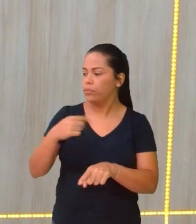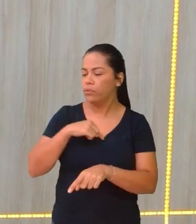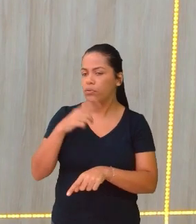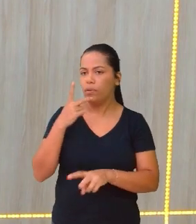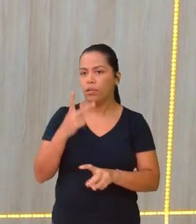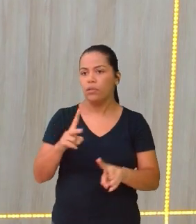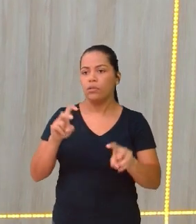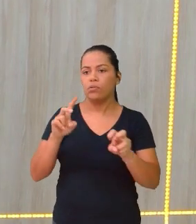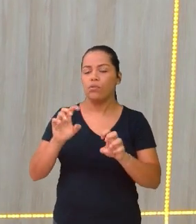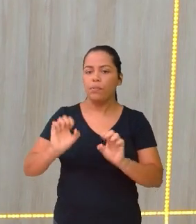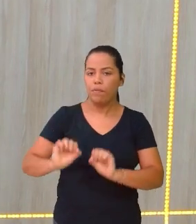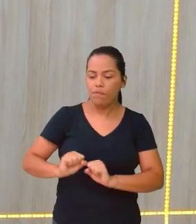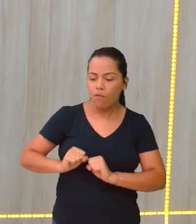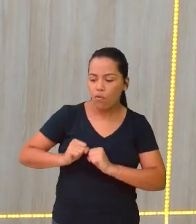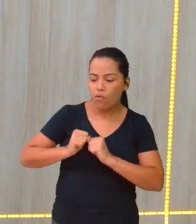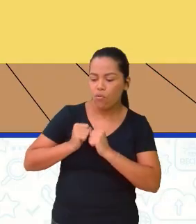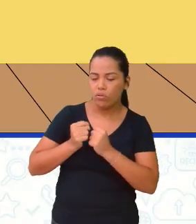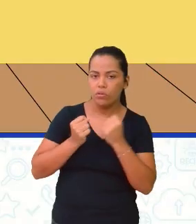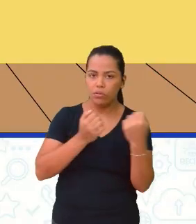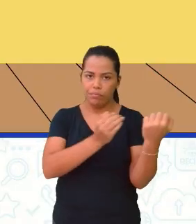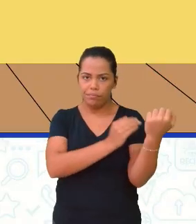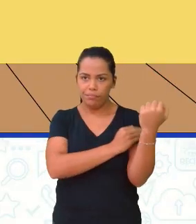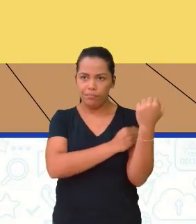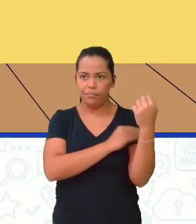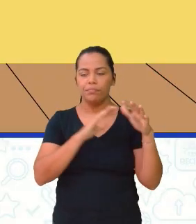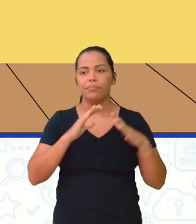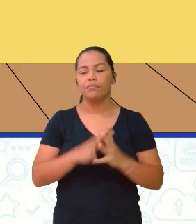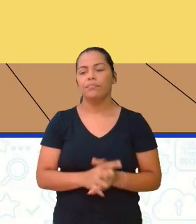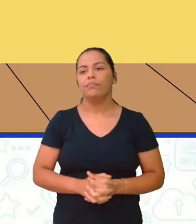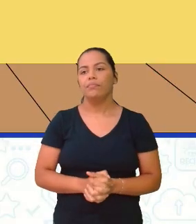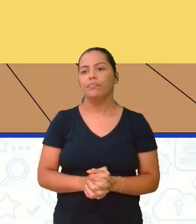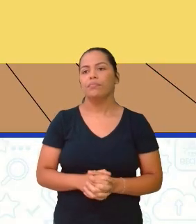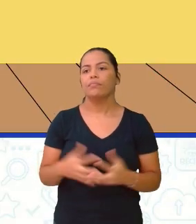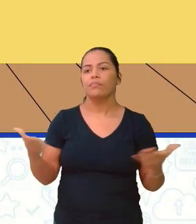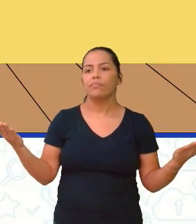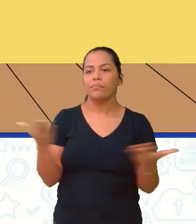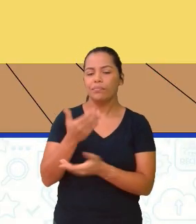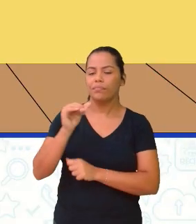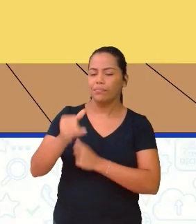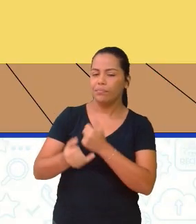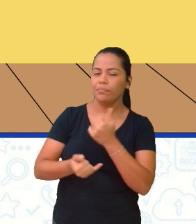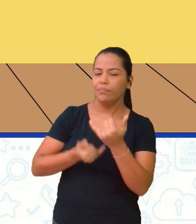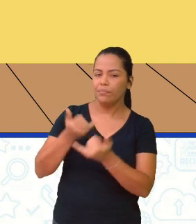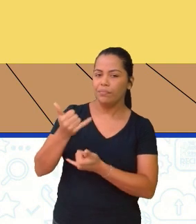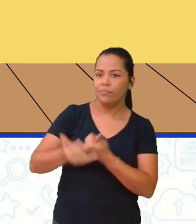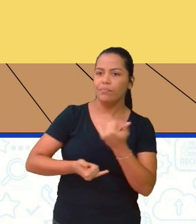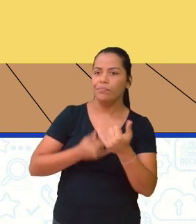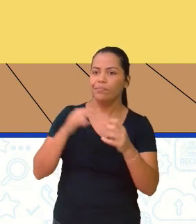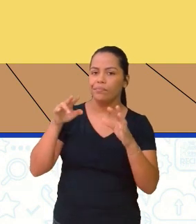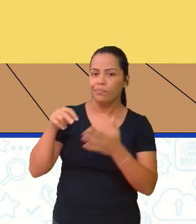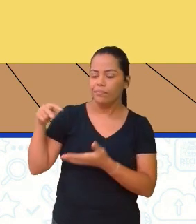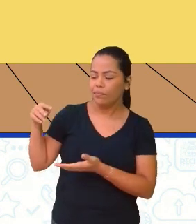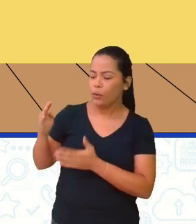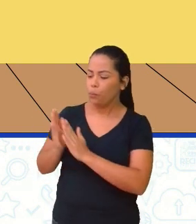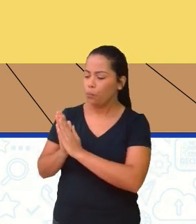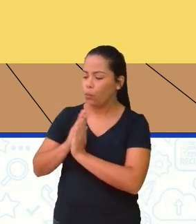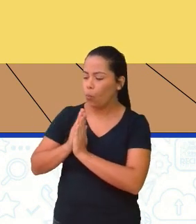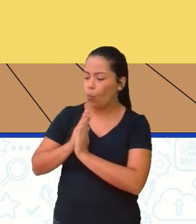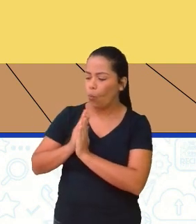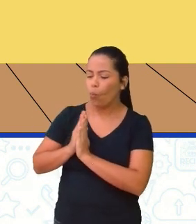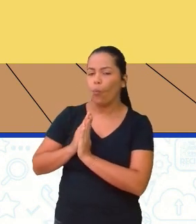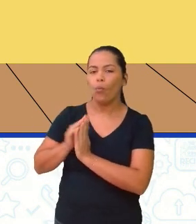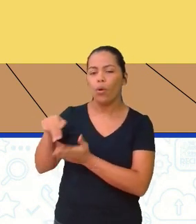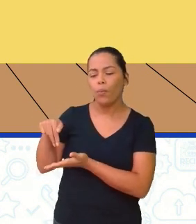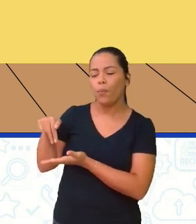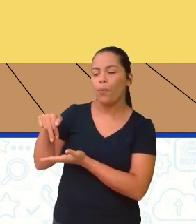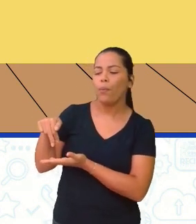força? A questão aí, agora eu estou brincando com esse bonequinho querendo transportar essa